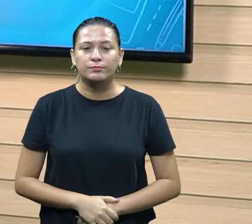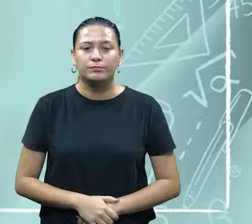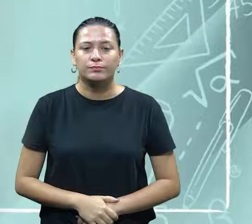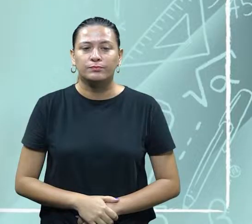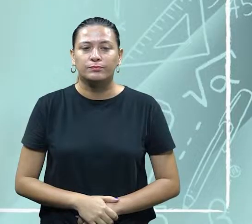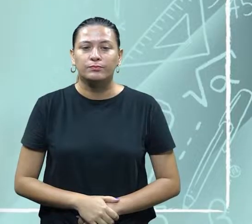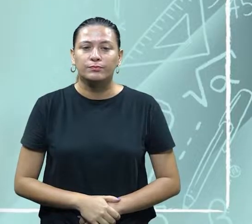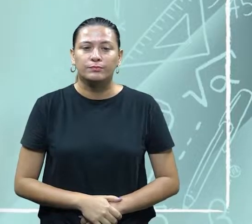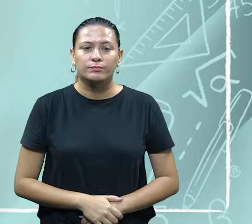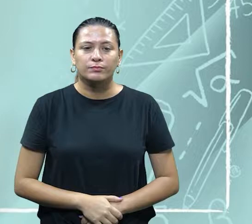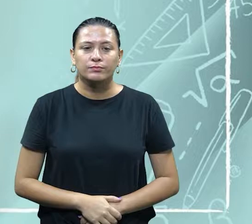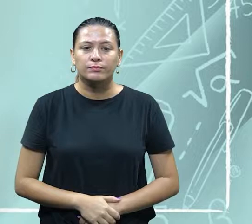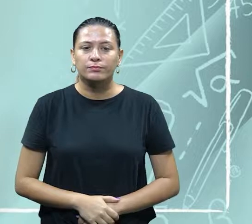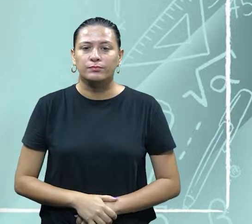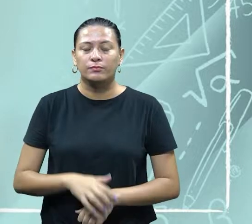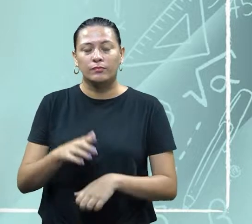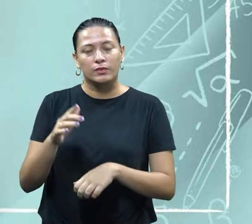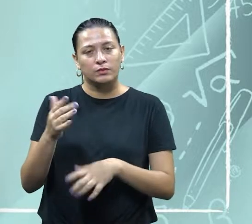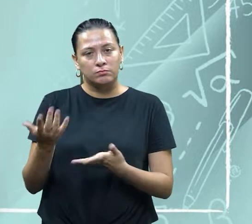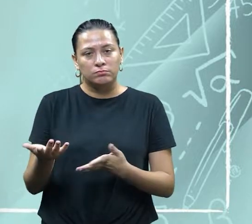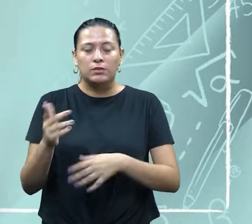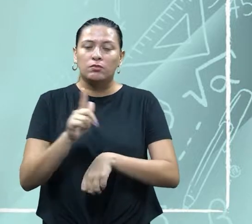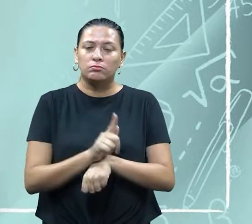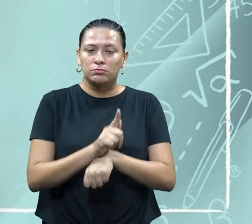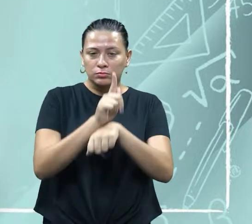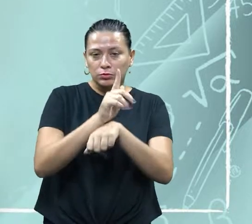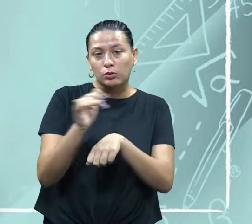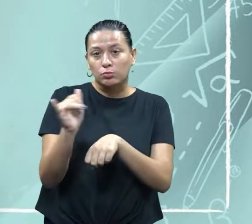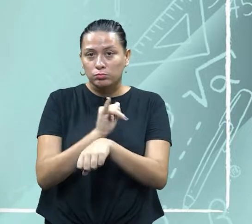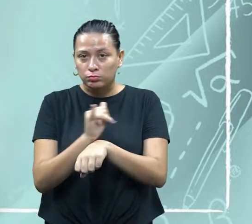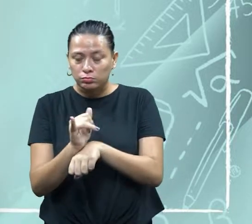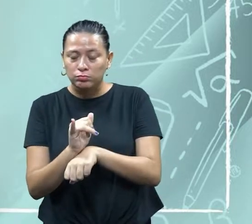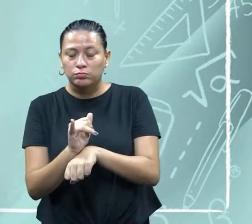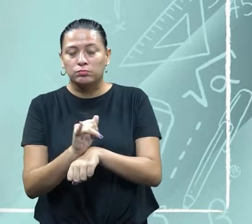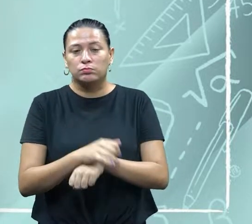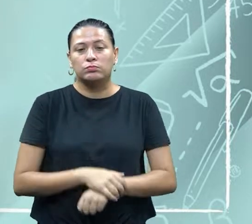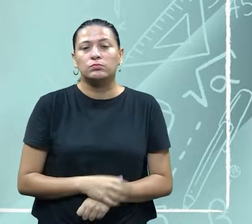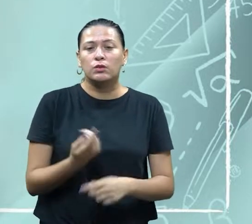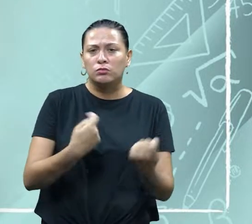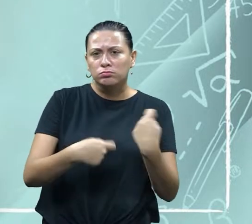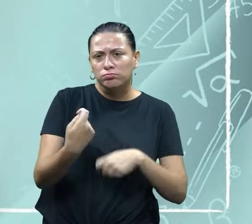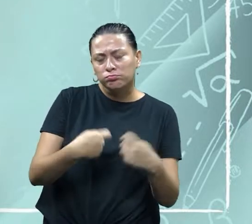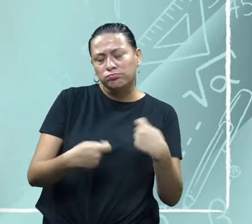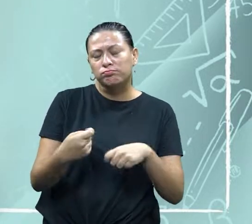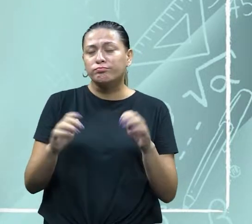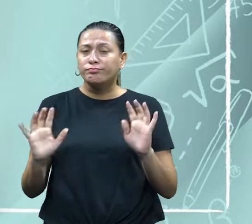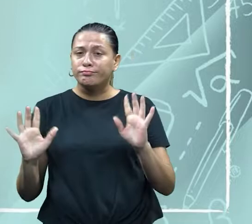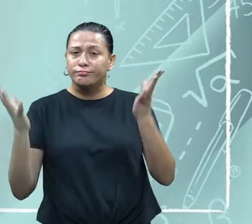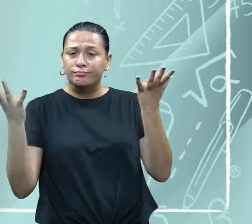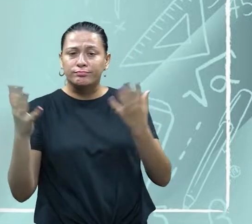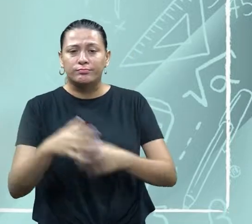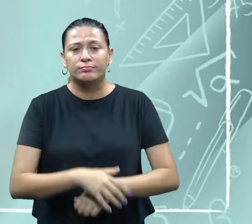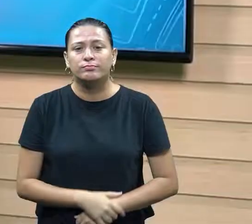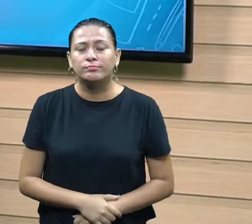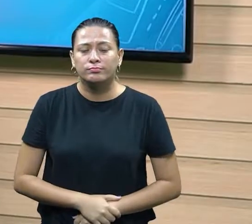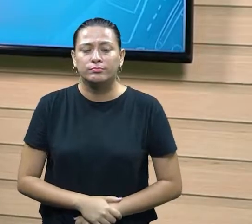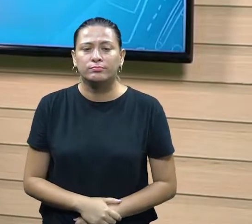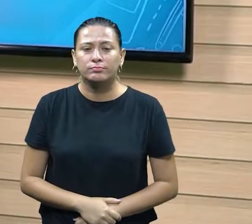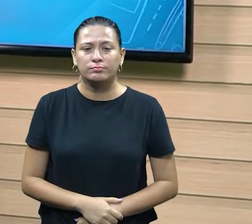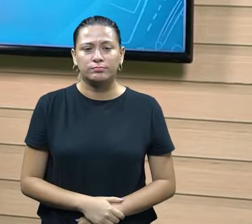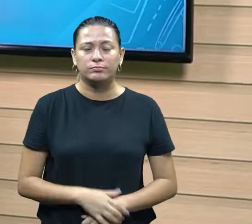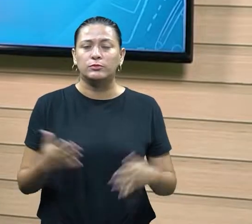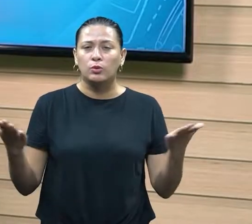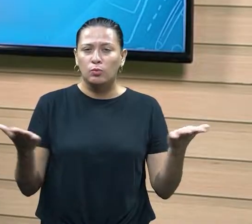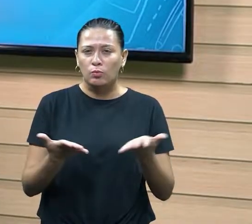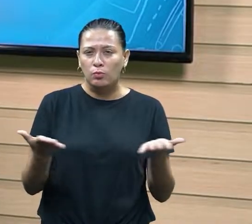assunto, que é gestão estratégica de negociação de eventos, né? Hoje, nós